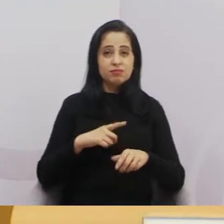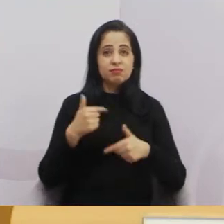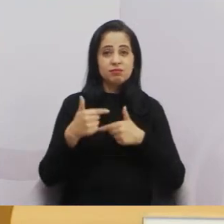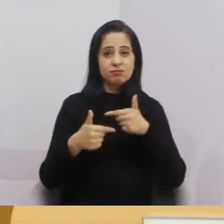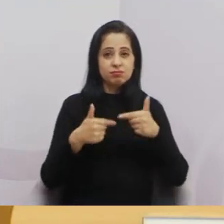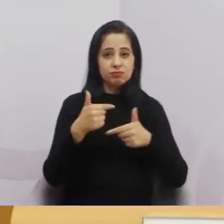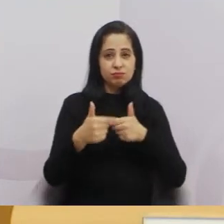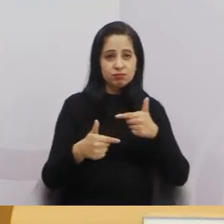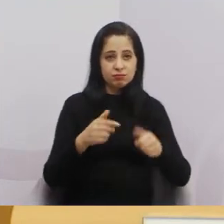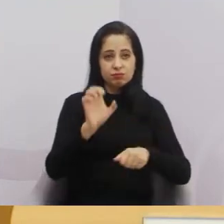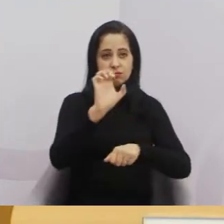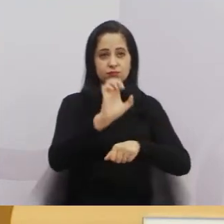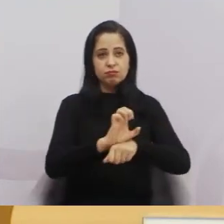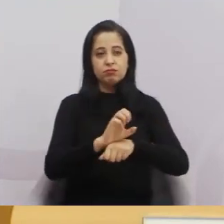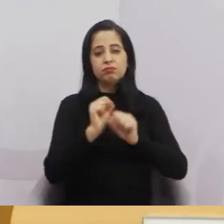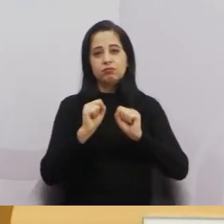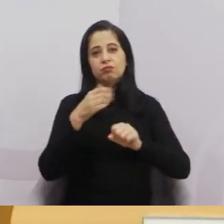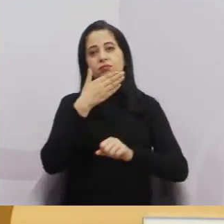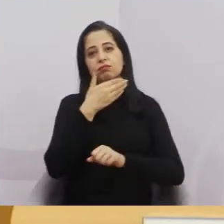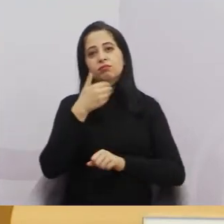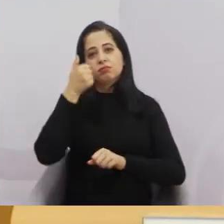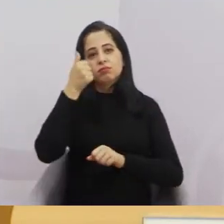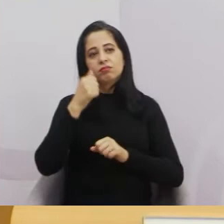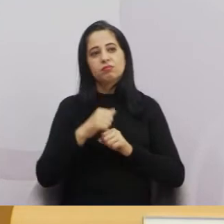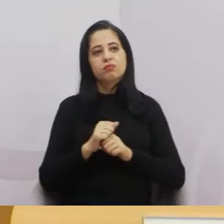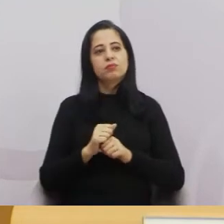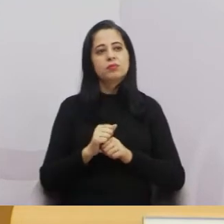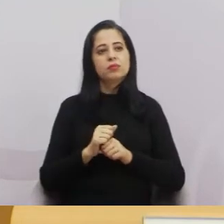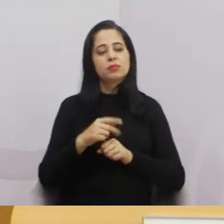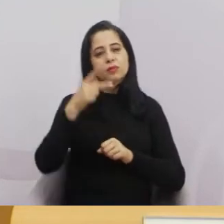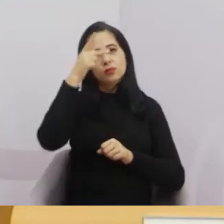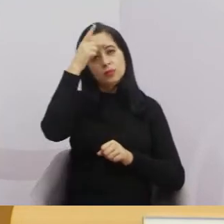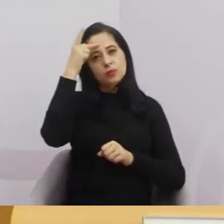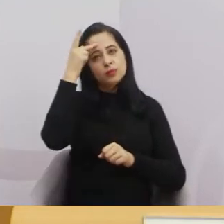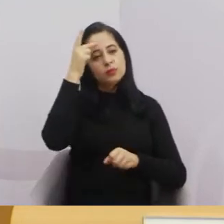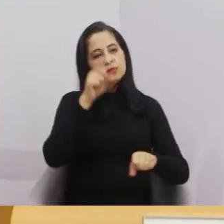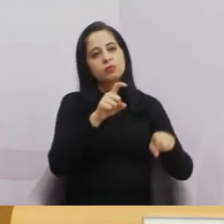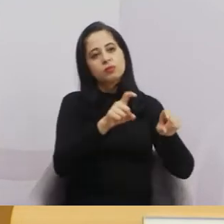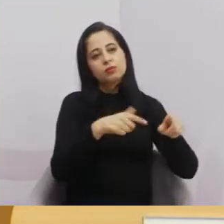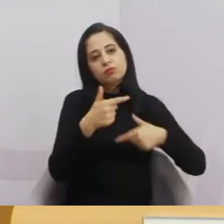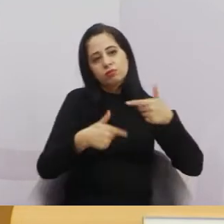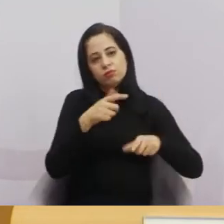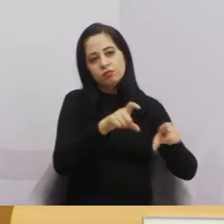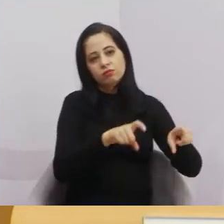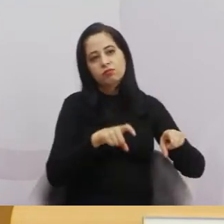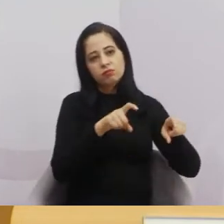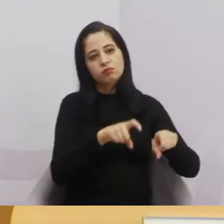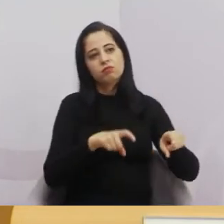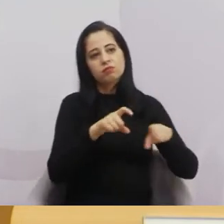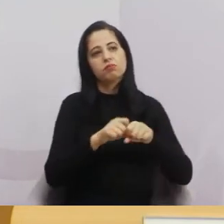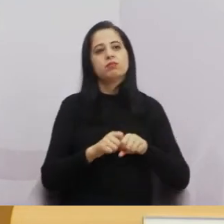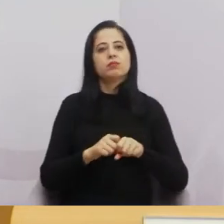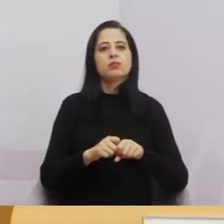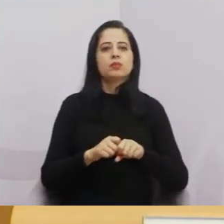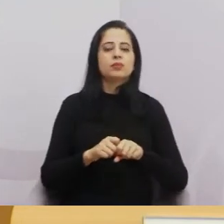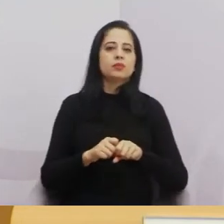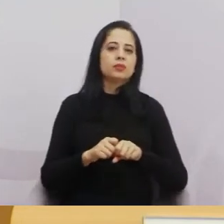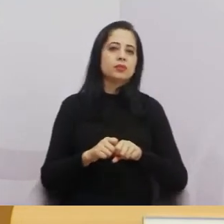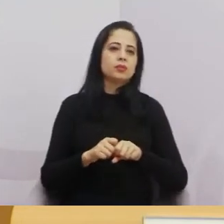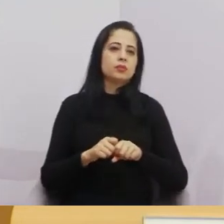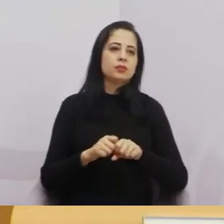melhorar, principalmente para os produtores rurais, de estarem produzindo produtos de origem animal,